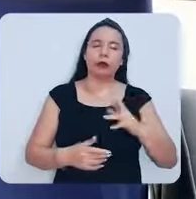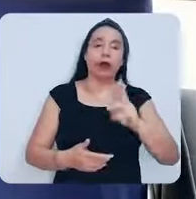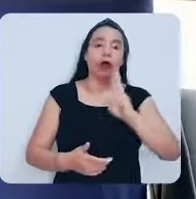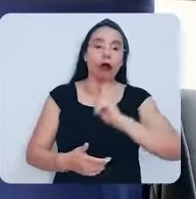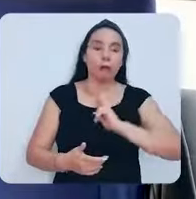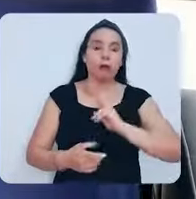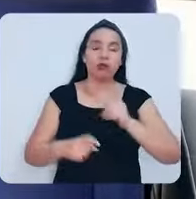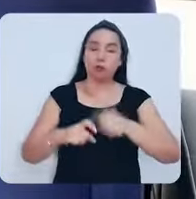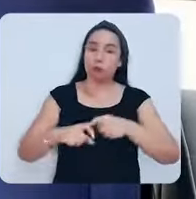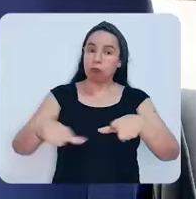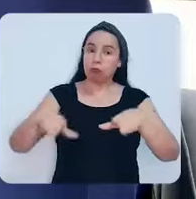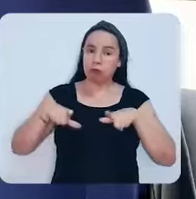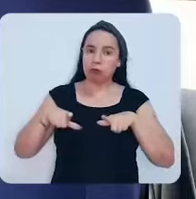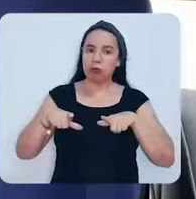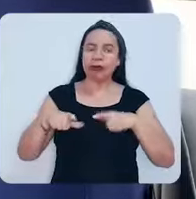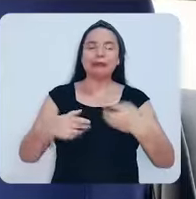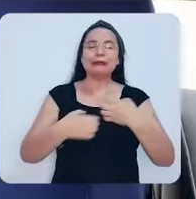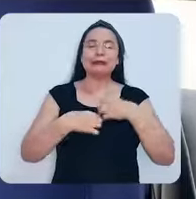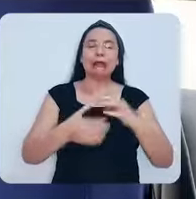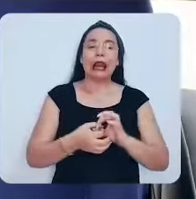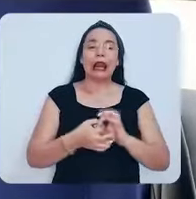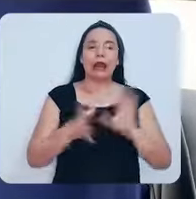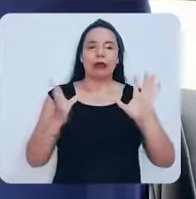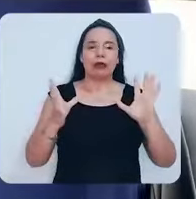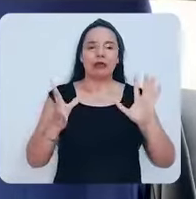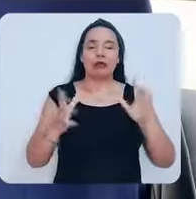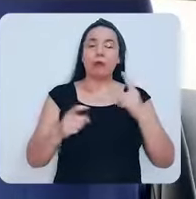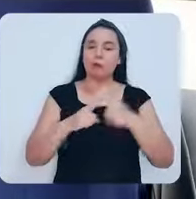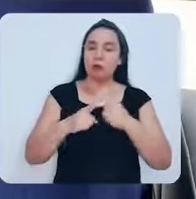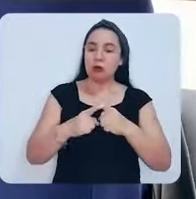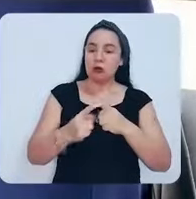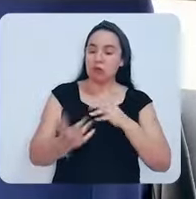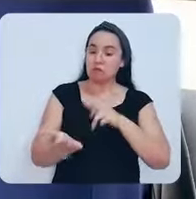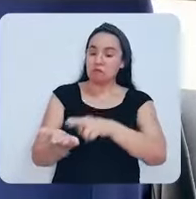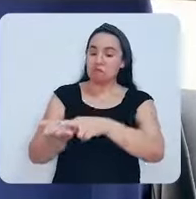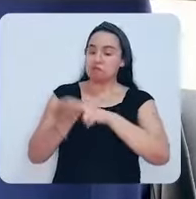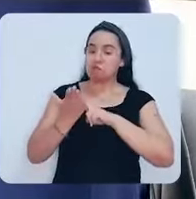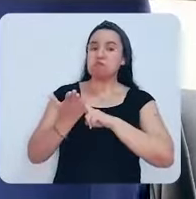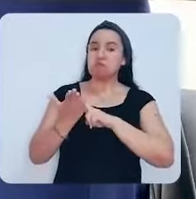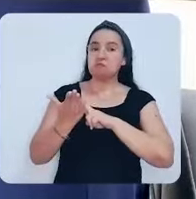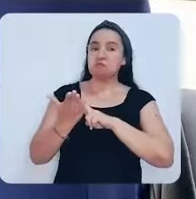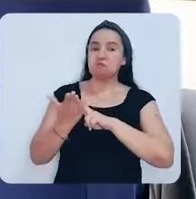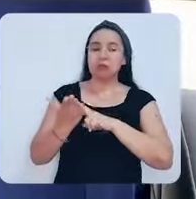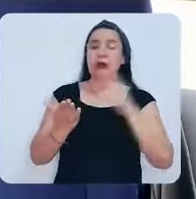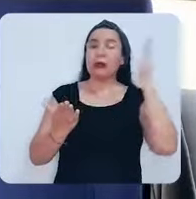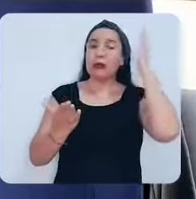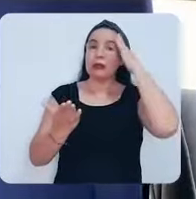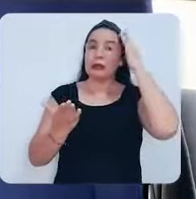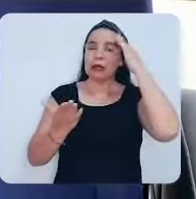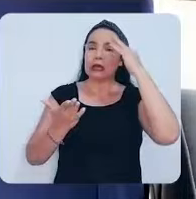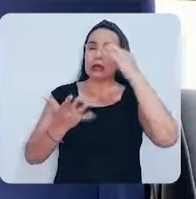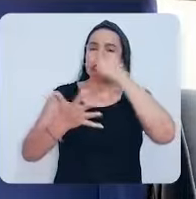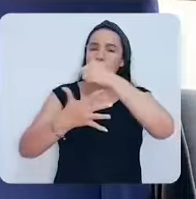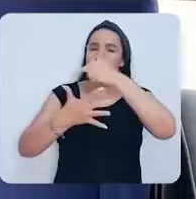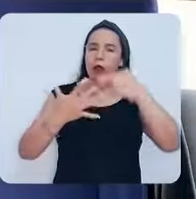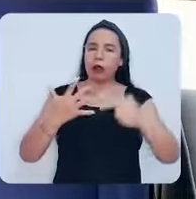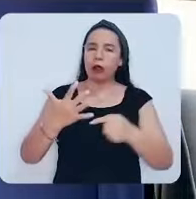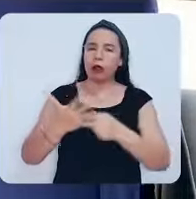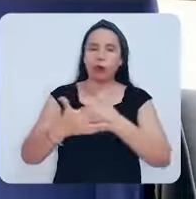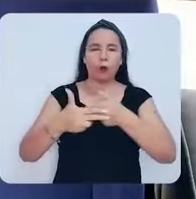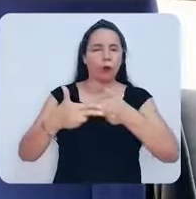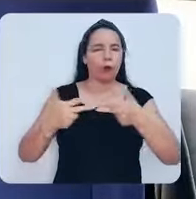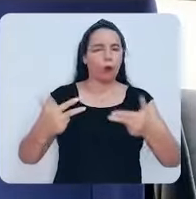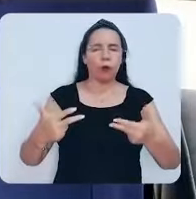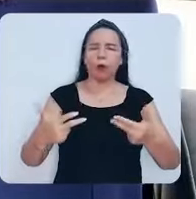libertador, porque com o diagnóstico eu pude compreender uma série de coisas, uma série